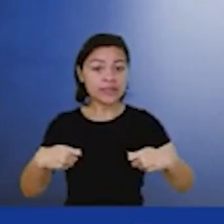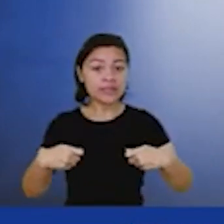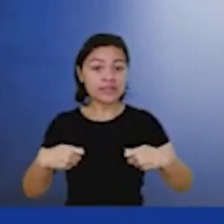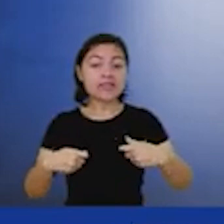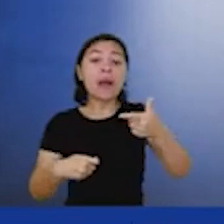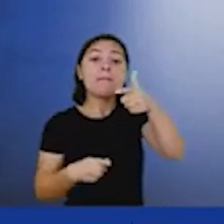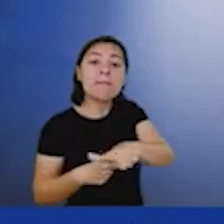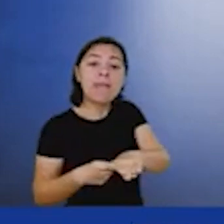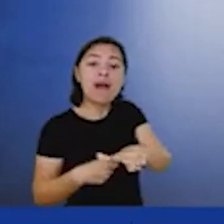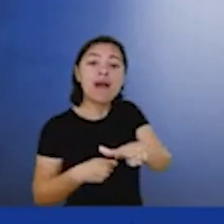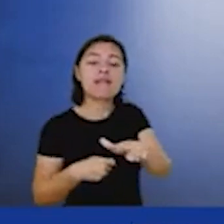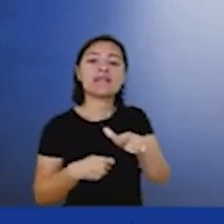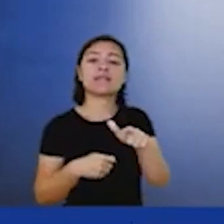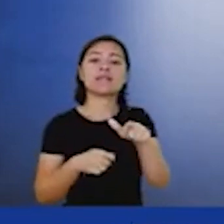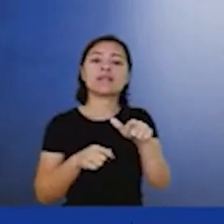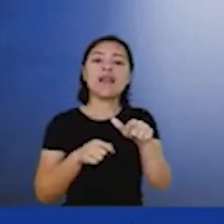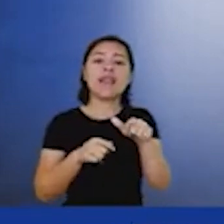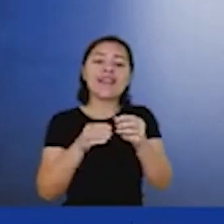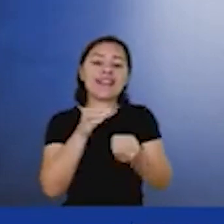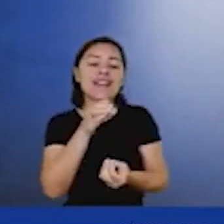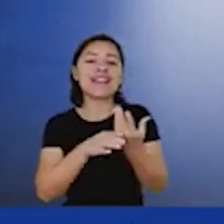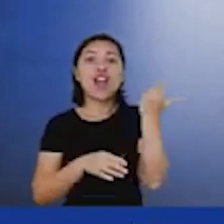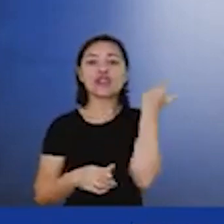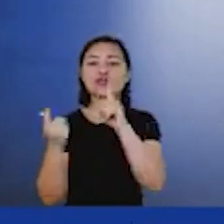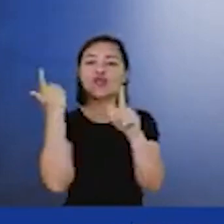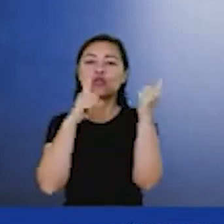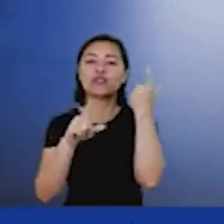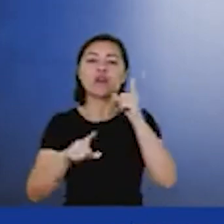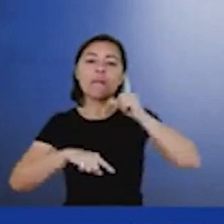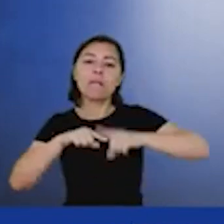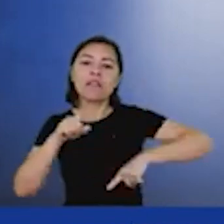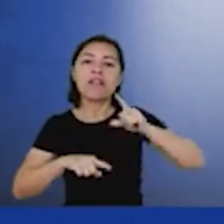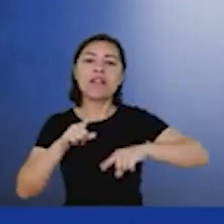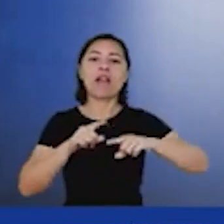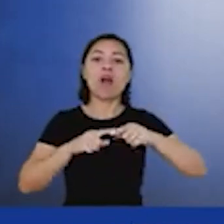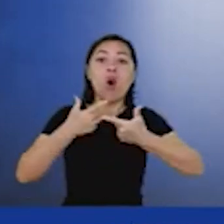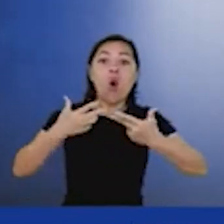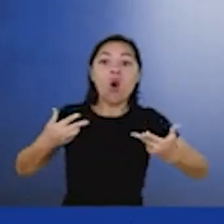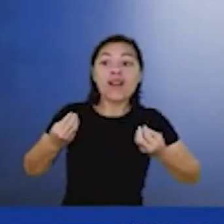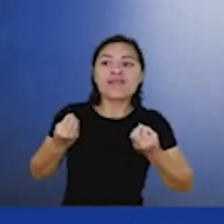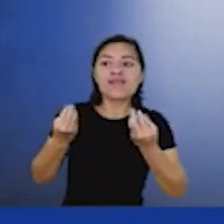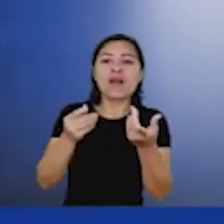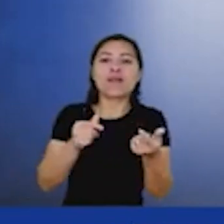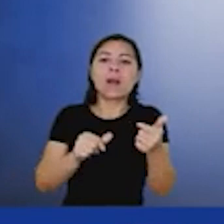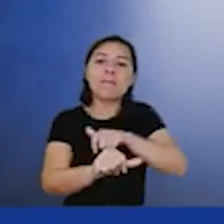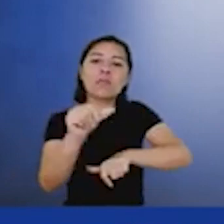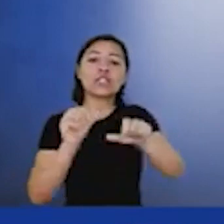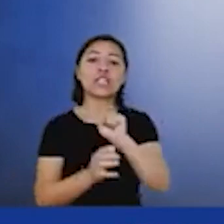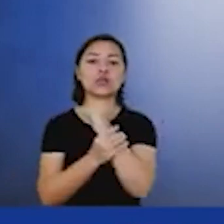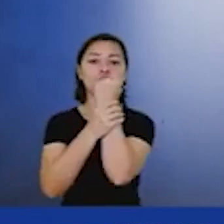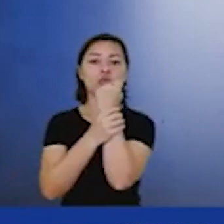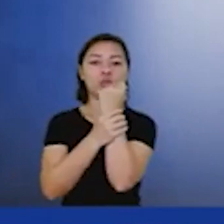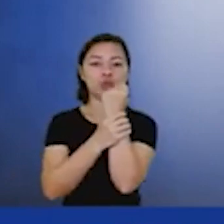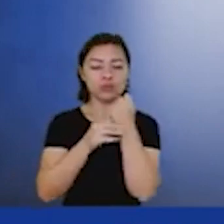produzindo soluções, produzindo os insumos e recursos para que a gente consiga fazer essa transição com segurança, tá bom?